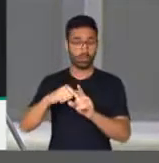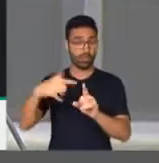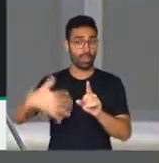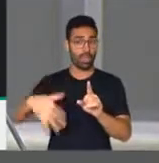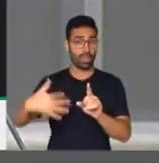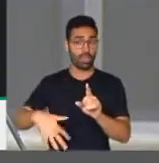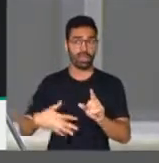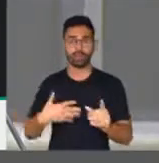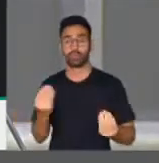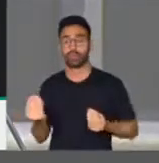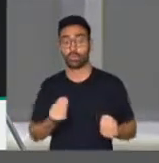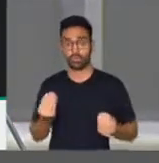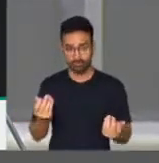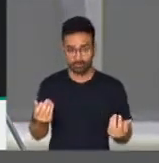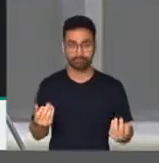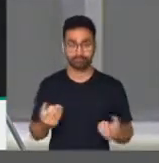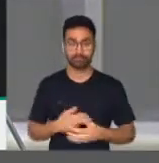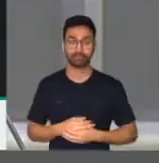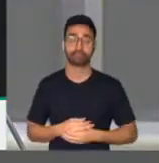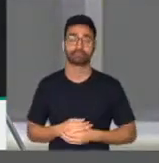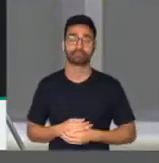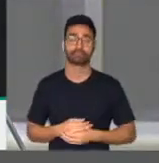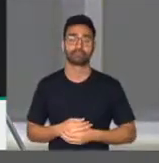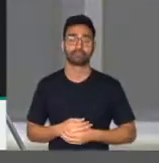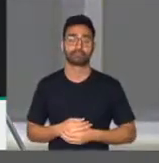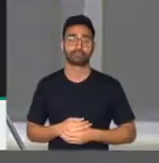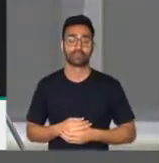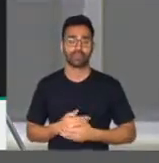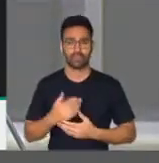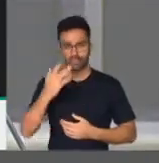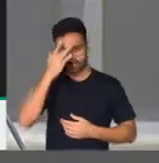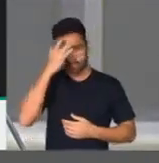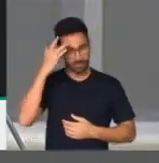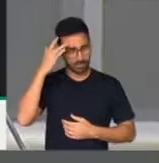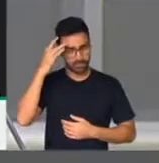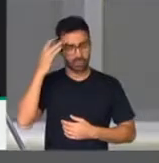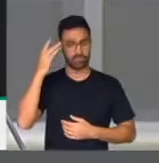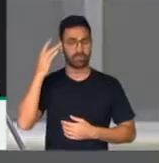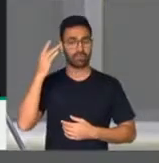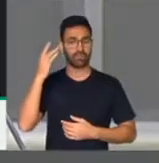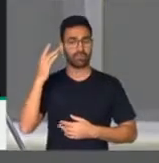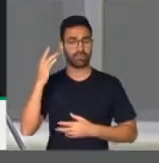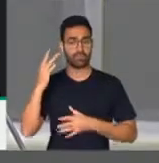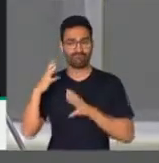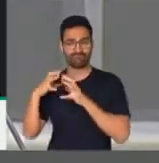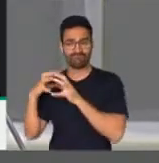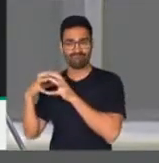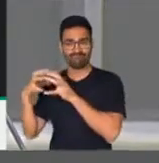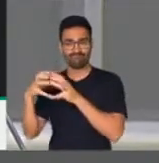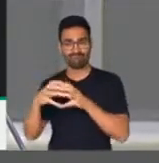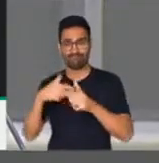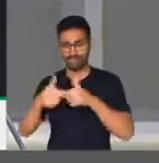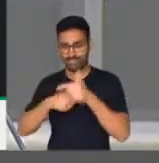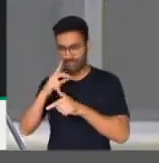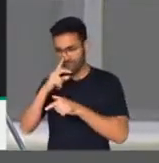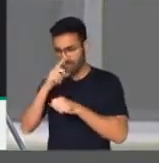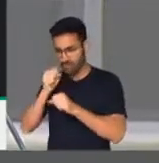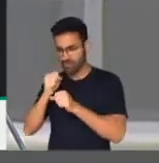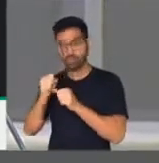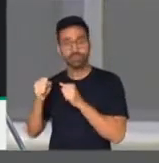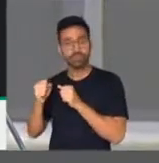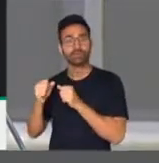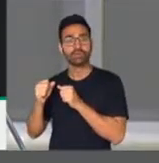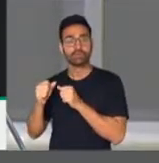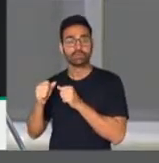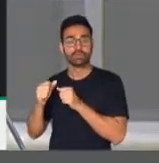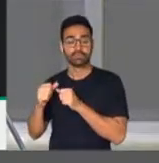Forças titânicas se mobilizavam no ambiente